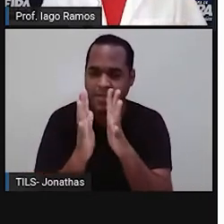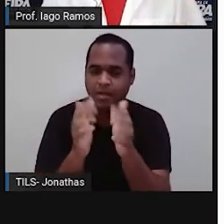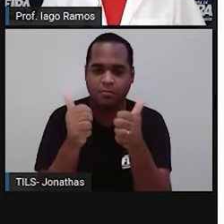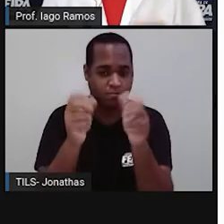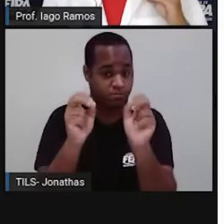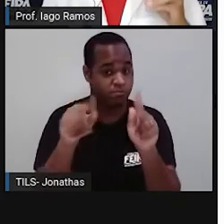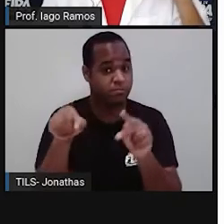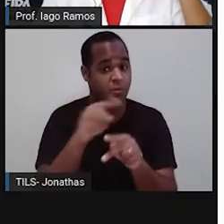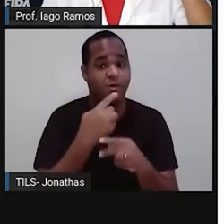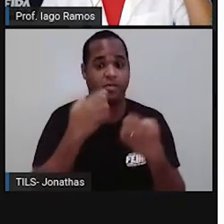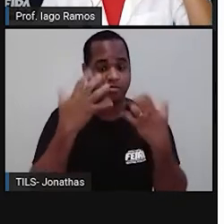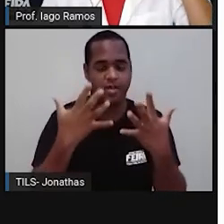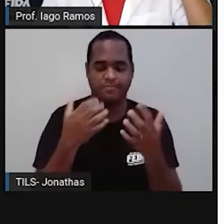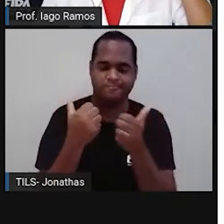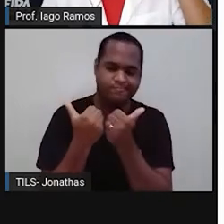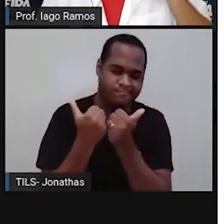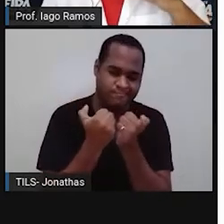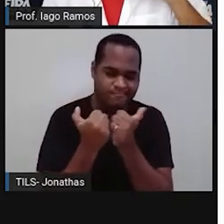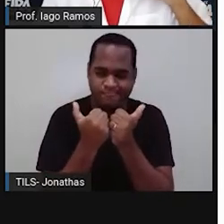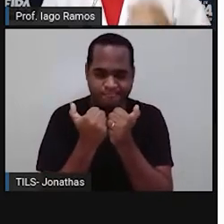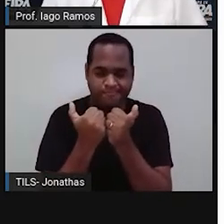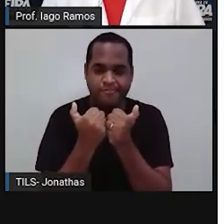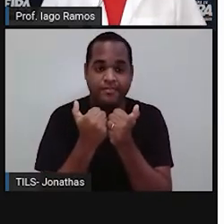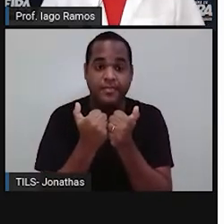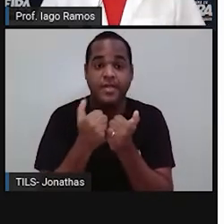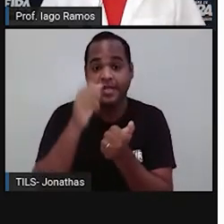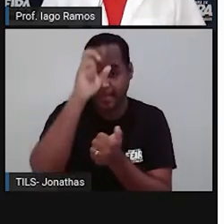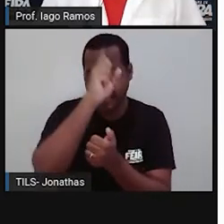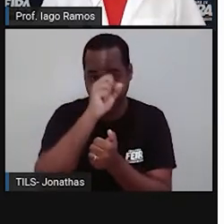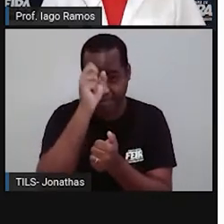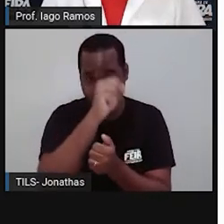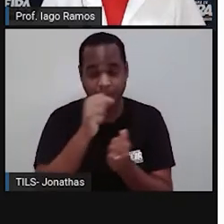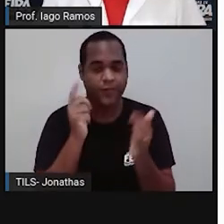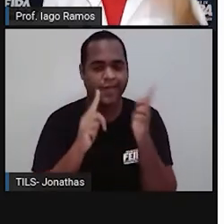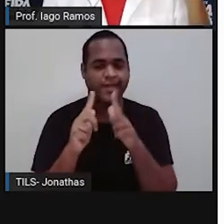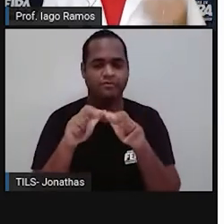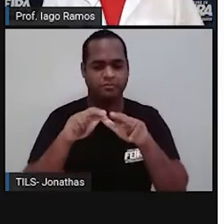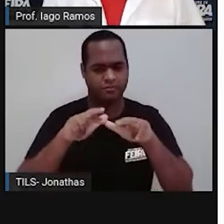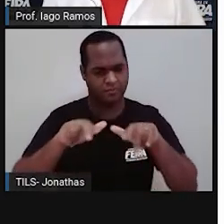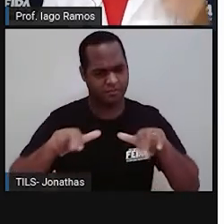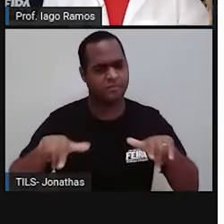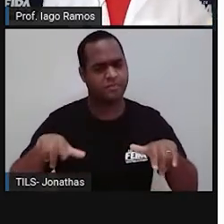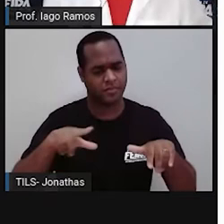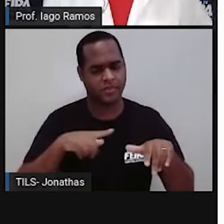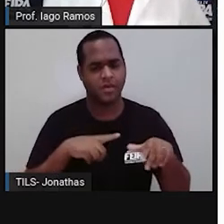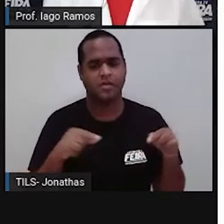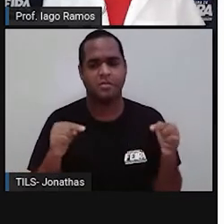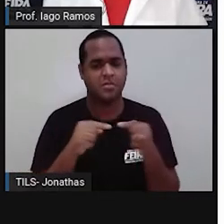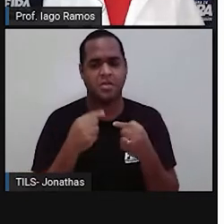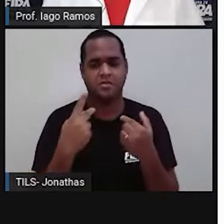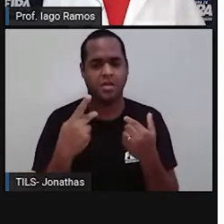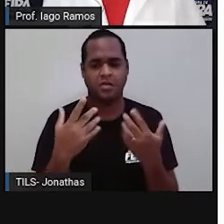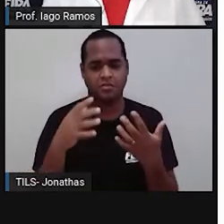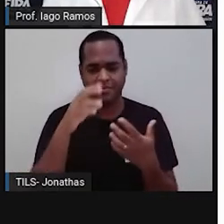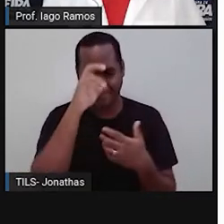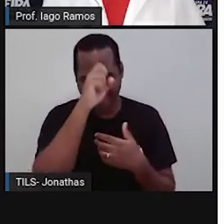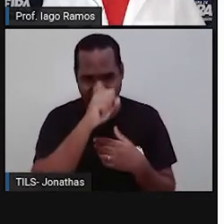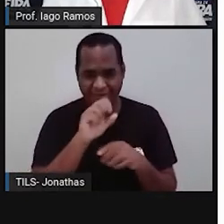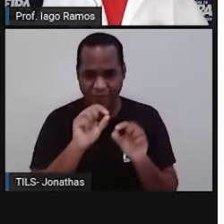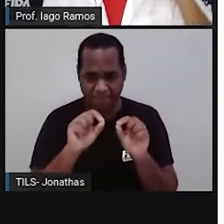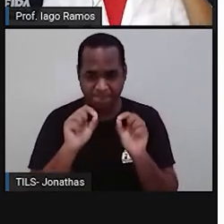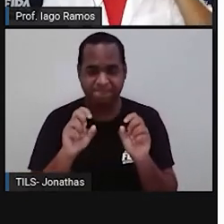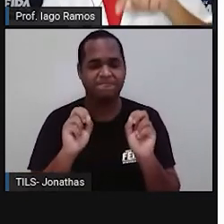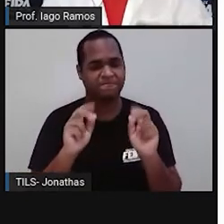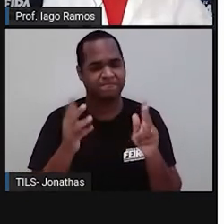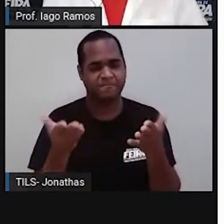Para que a gente jogue e aprenda coisas sobre isso que a gente acabou de estudar, tá bom?